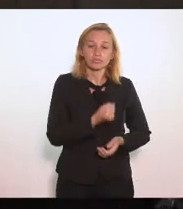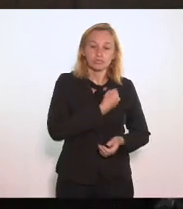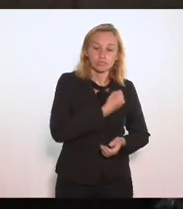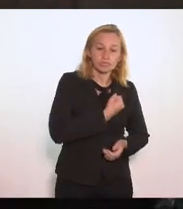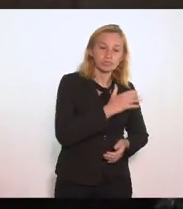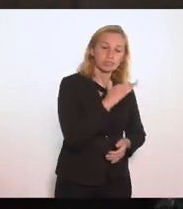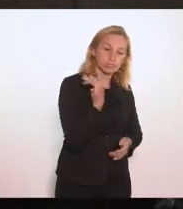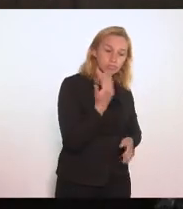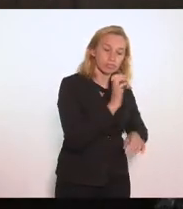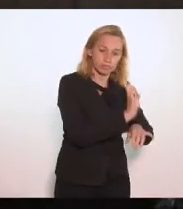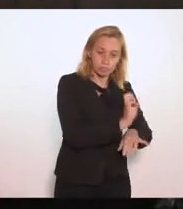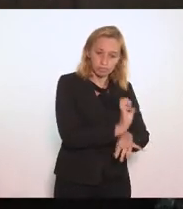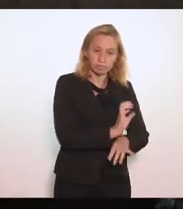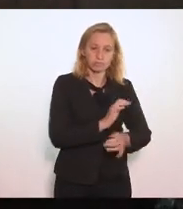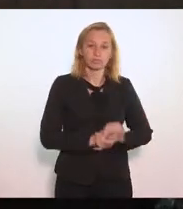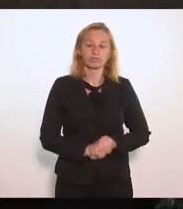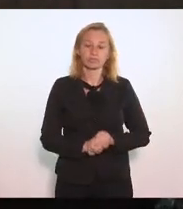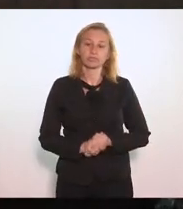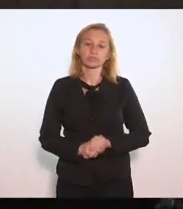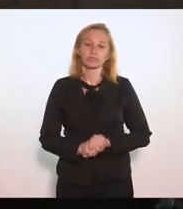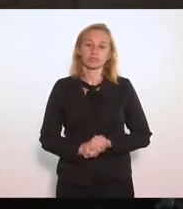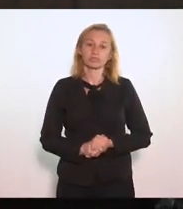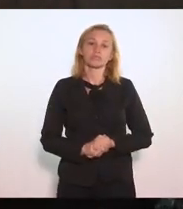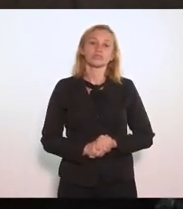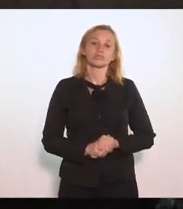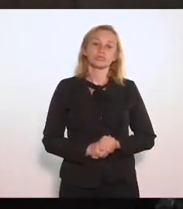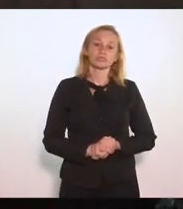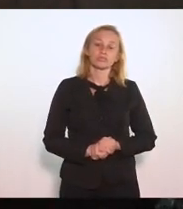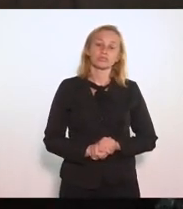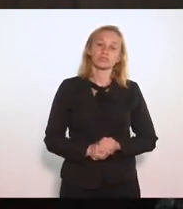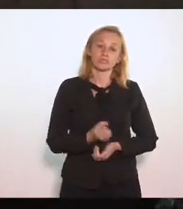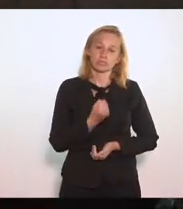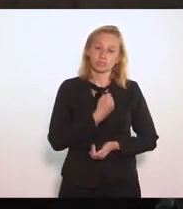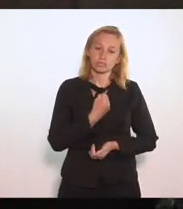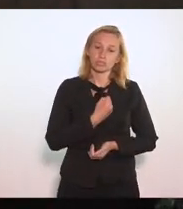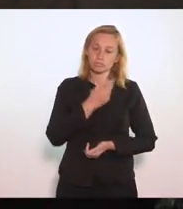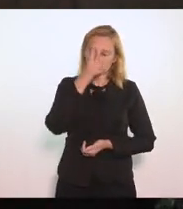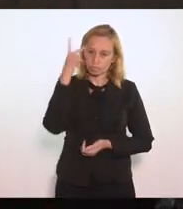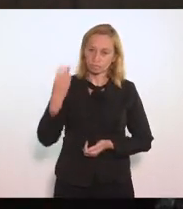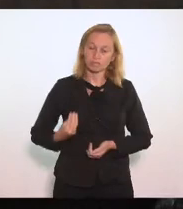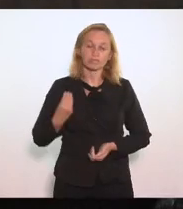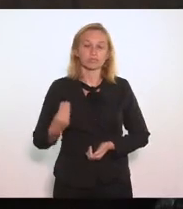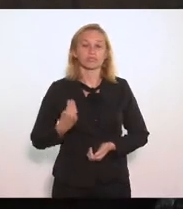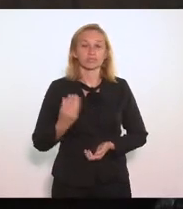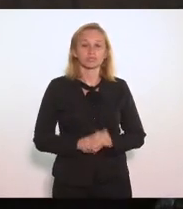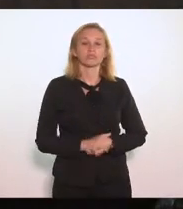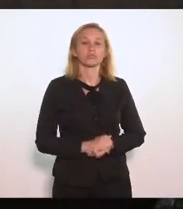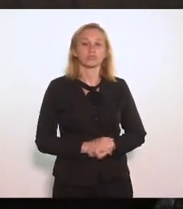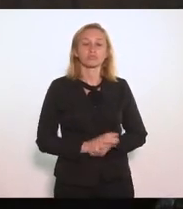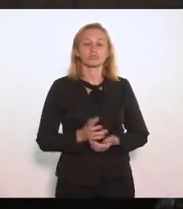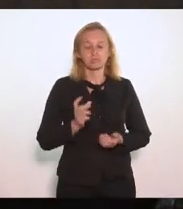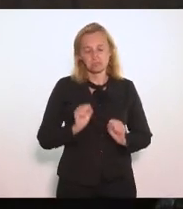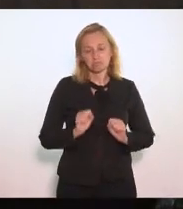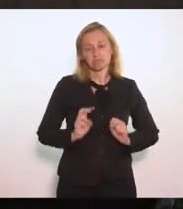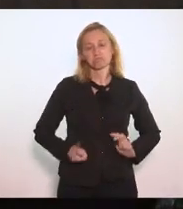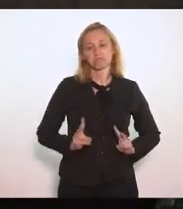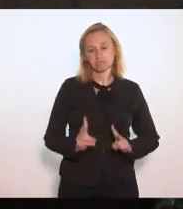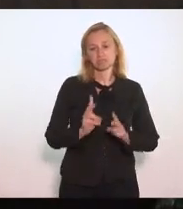óbitos No estado Com a população Desse mesmo estado Ora A gente poderia continuar